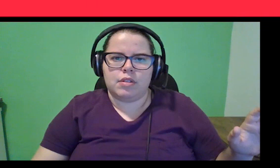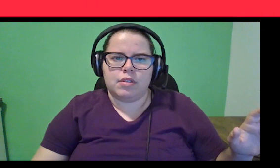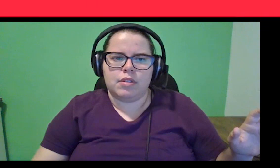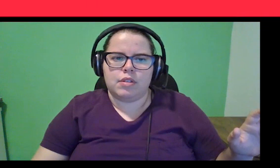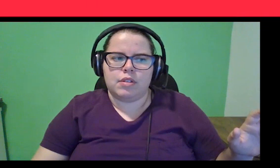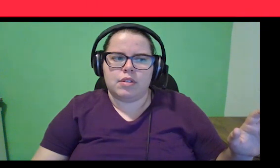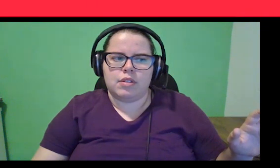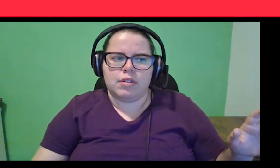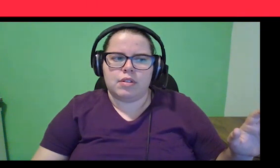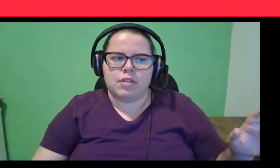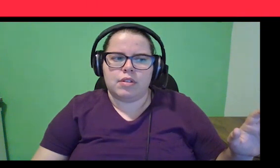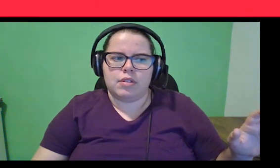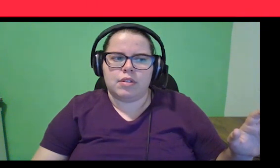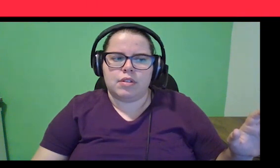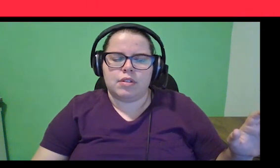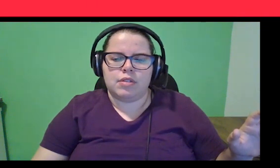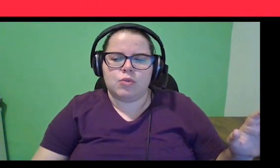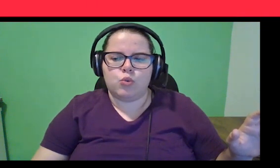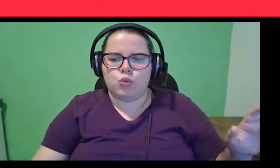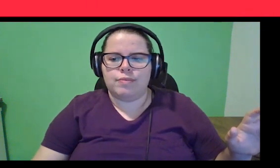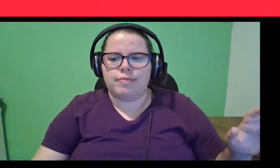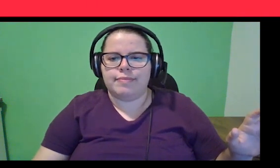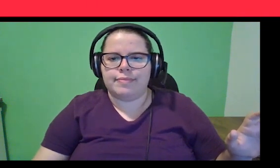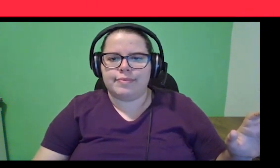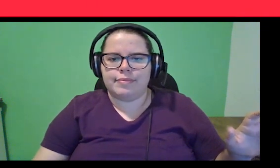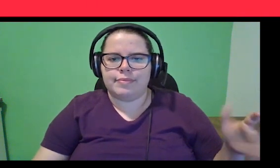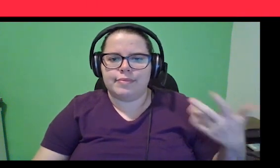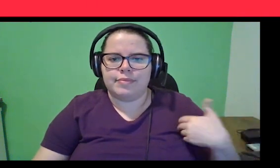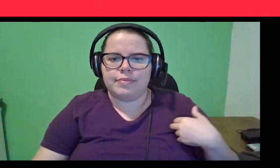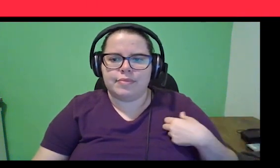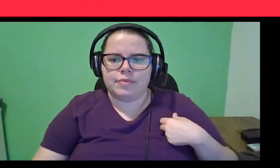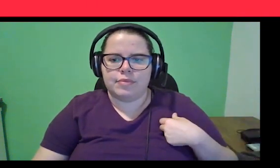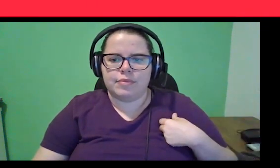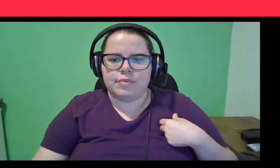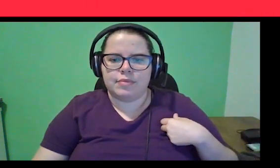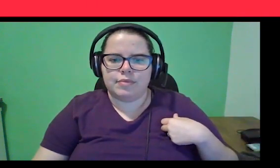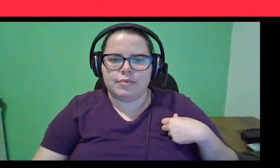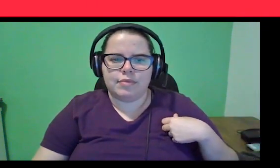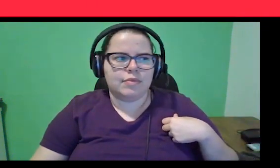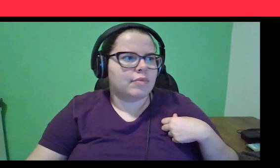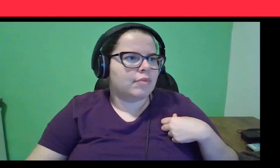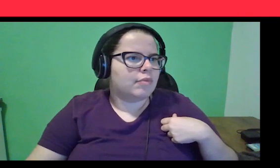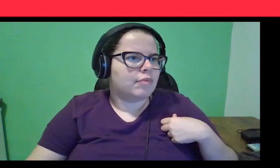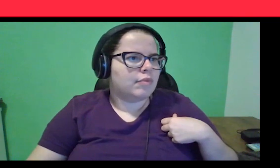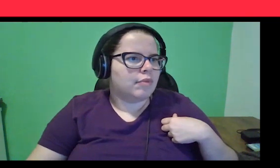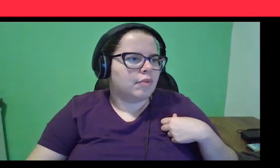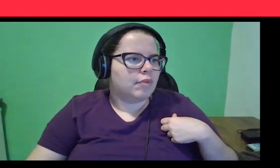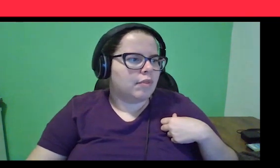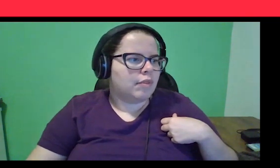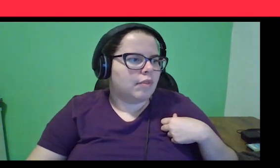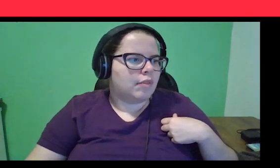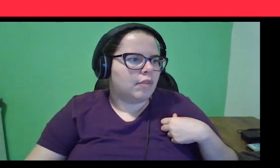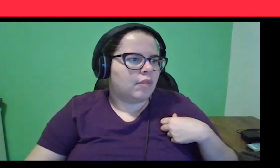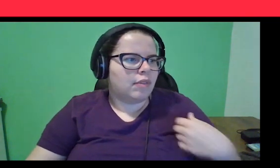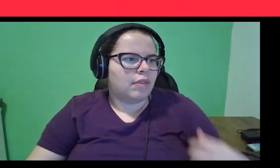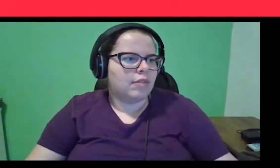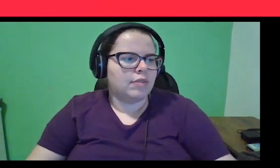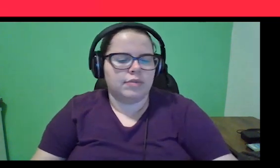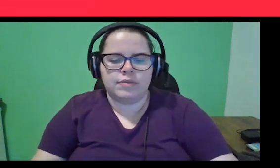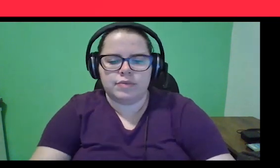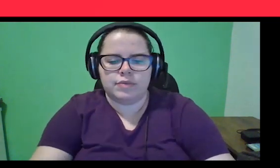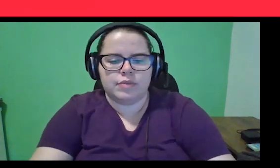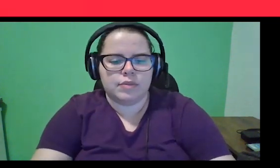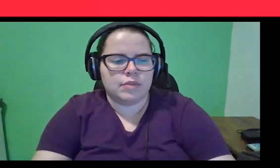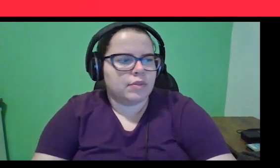Lê você... Tudo bem? Eu pensei que você tinha travado. Tá bom, vou continuando aqui, tá? Então, esse pilar,